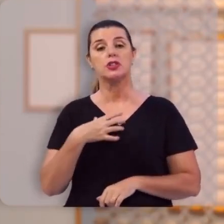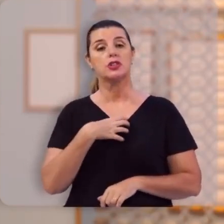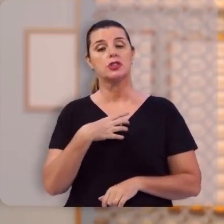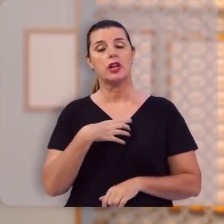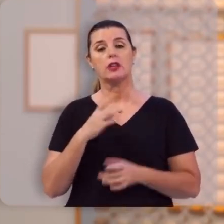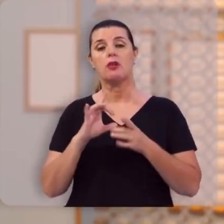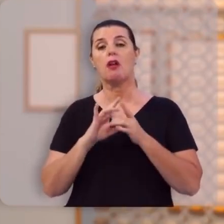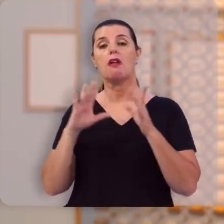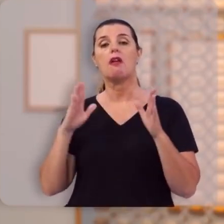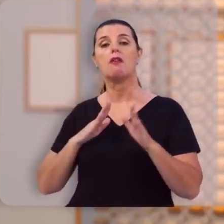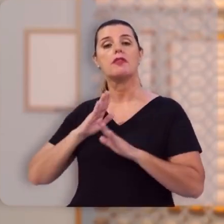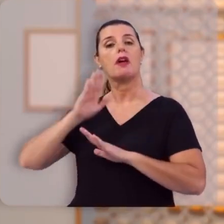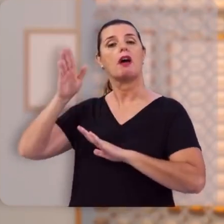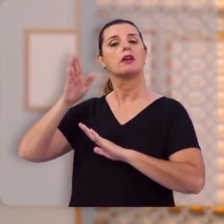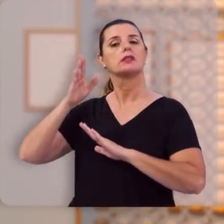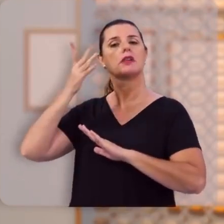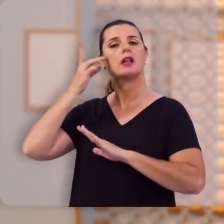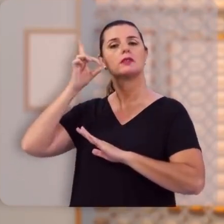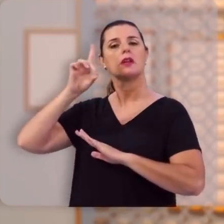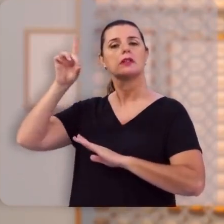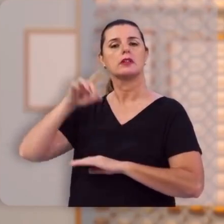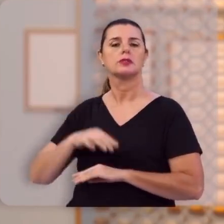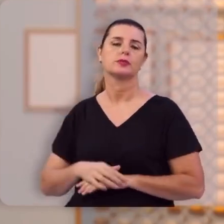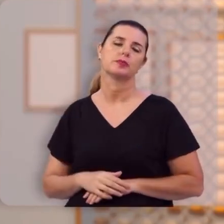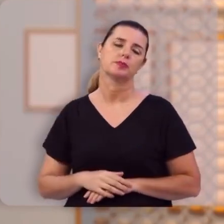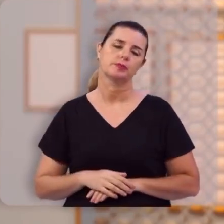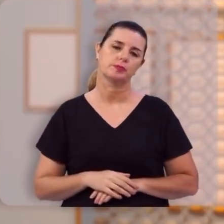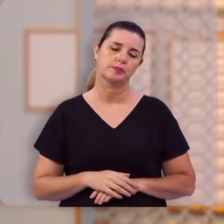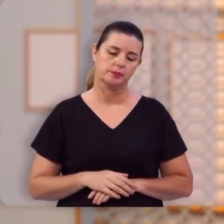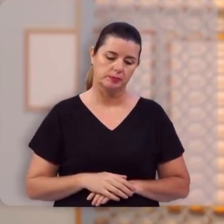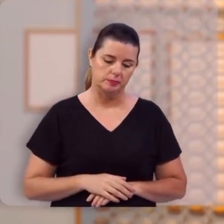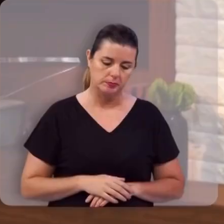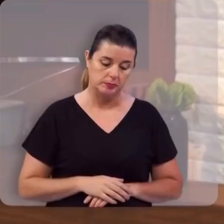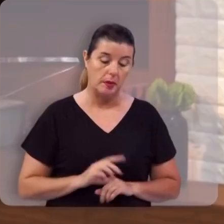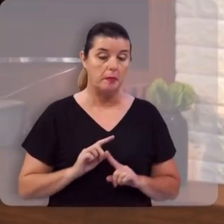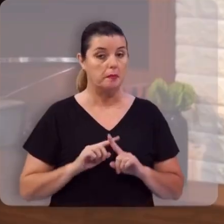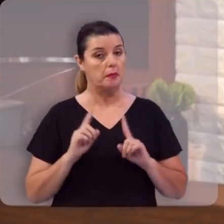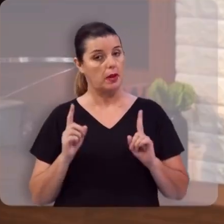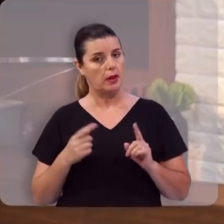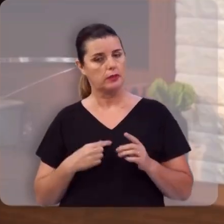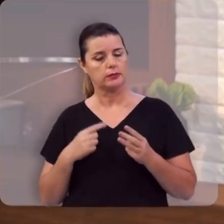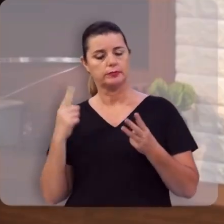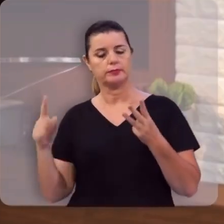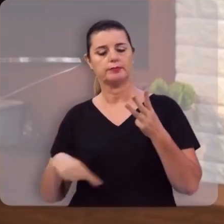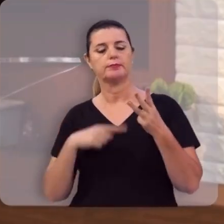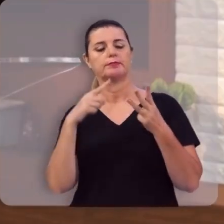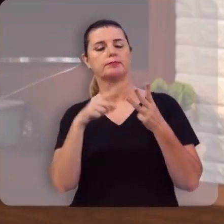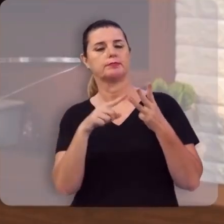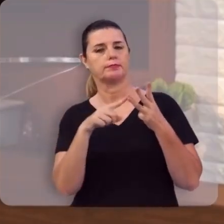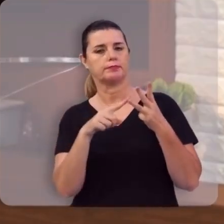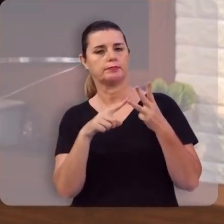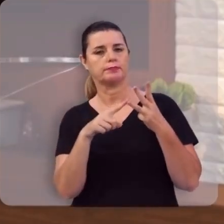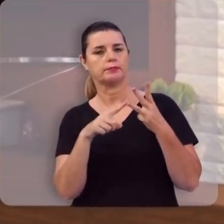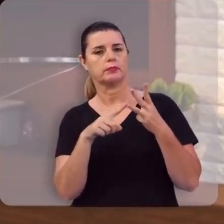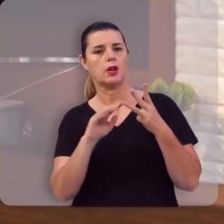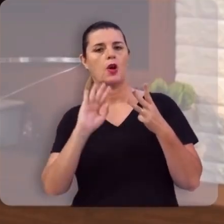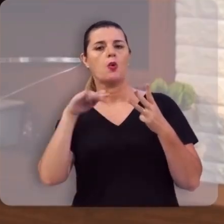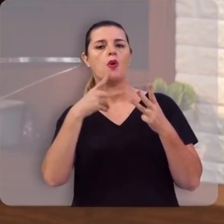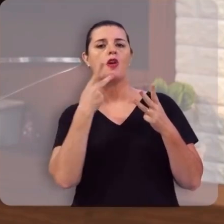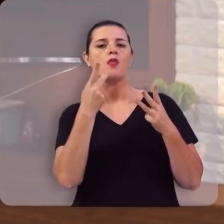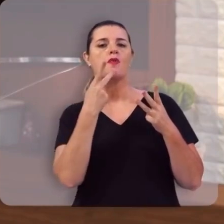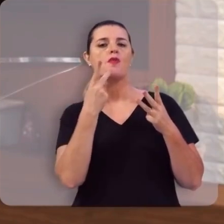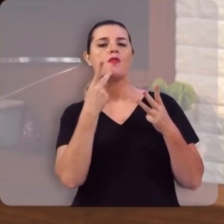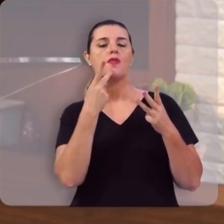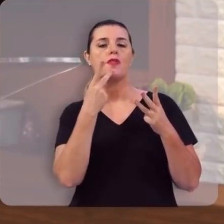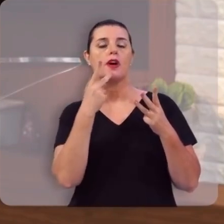ao trono de Deus, à graça. Mas, há um terceiro fruto da justificação, quando ele diz